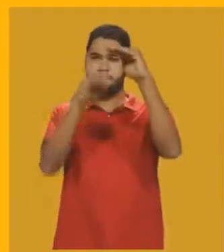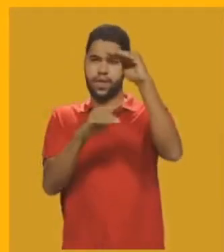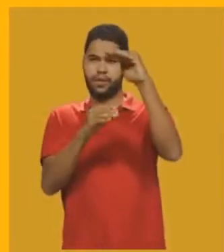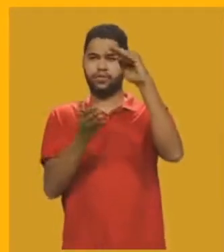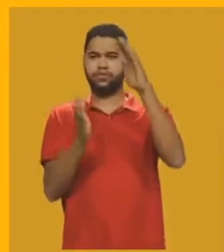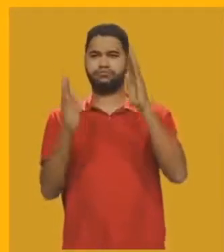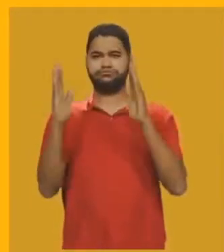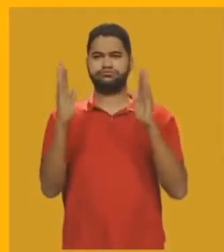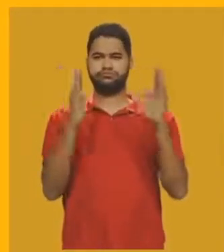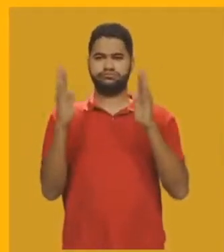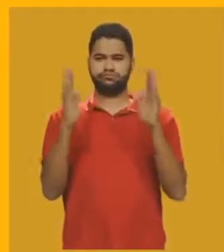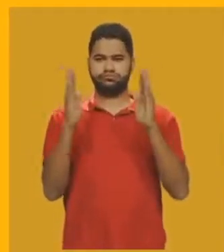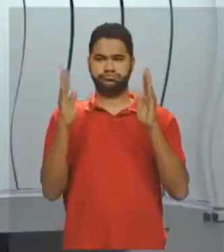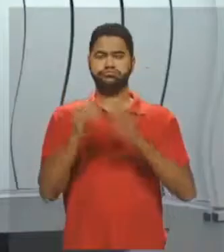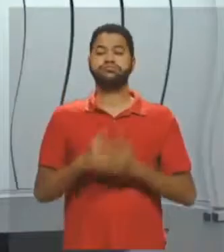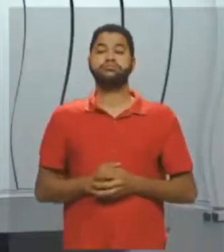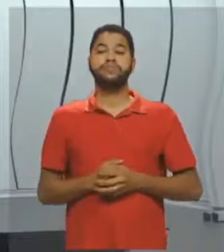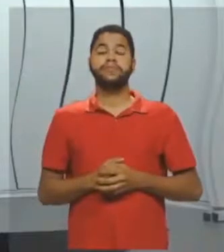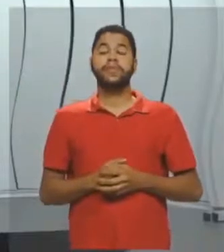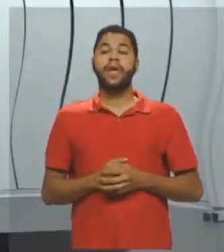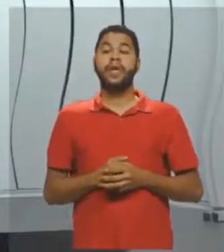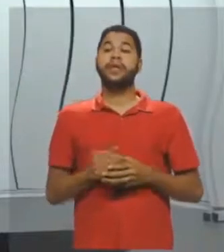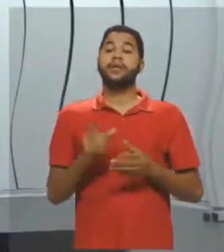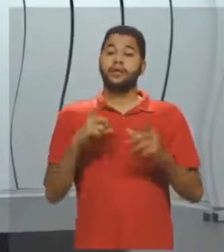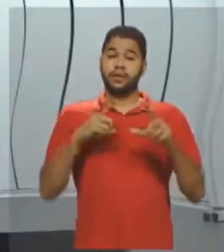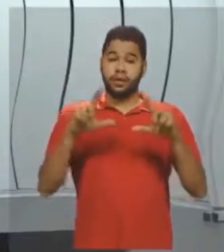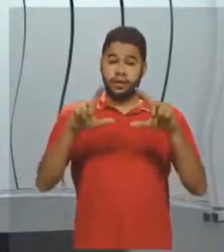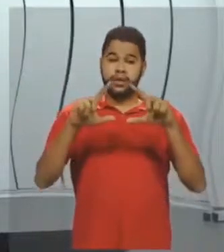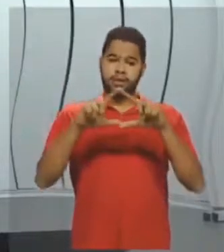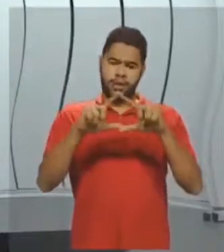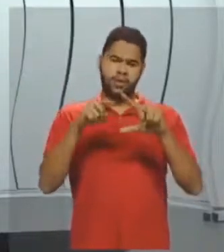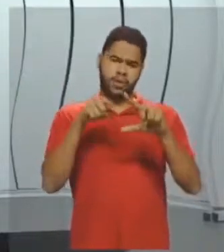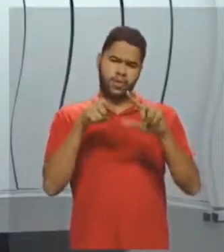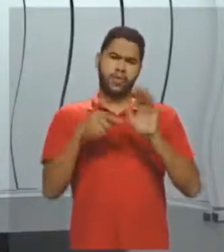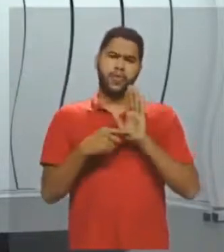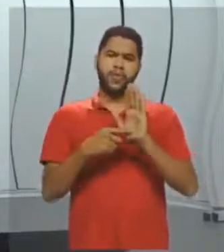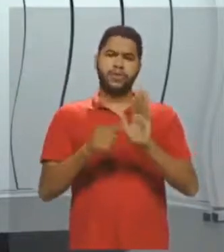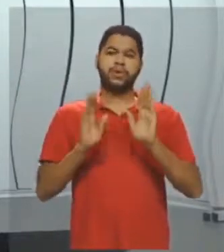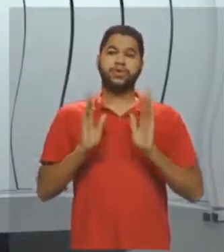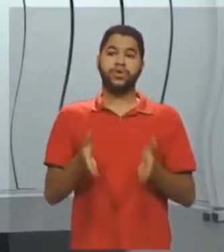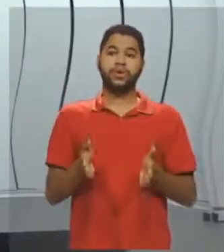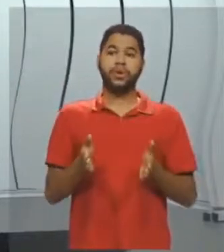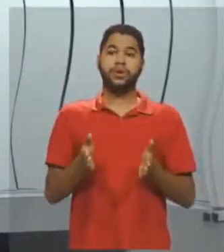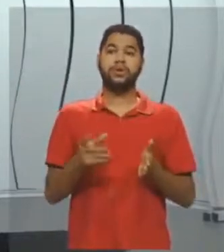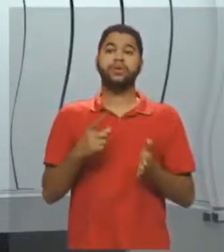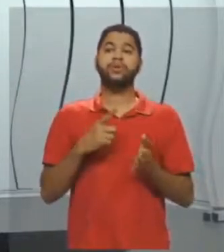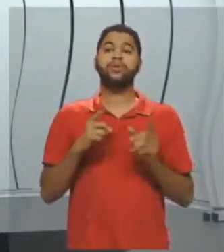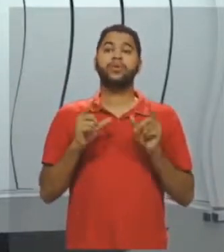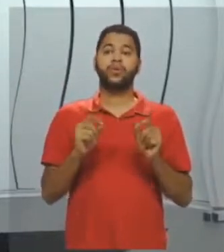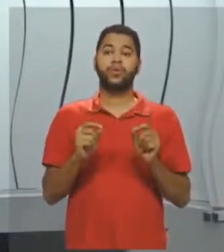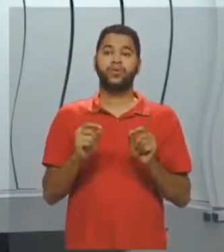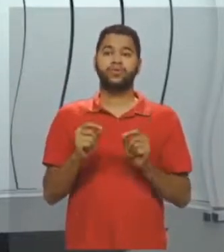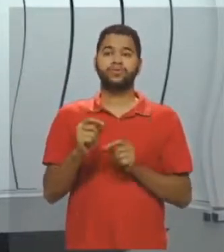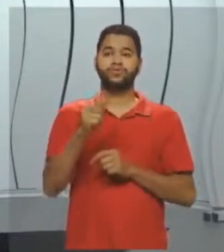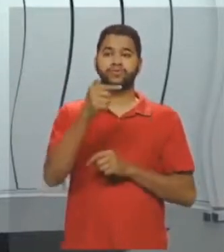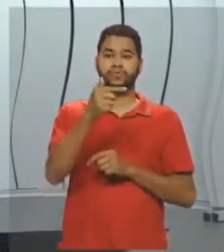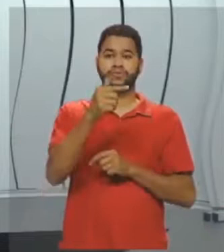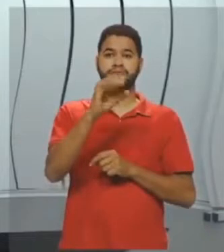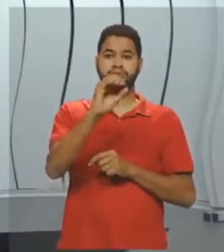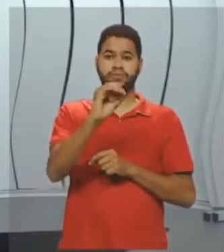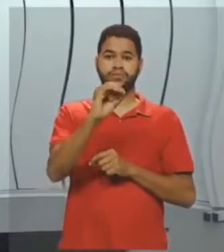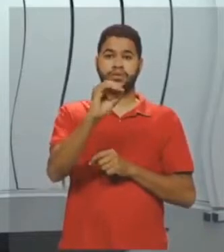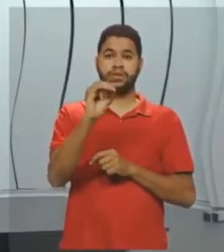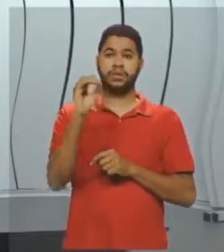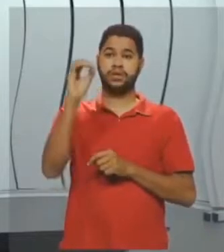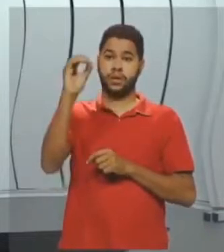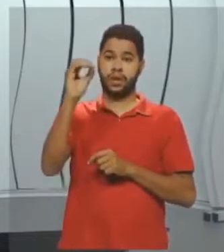triângulo, né? Que eu já citei como exemplo, eu tenho o 70 graus